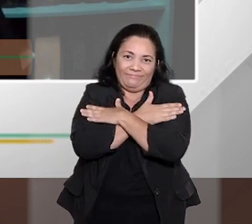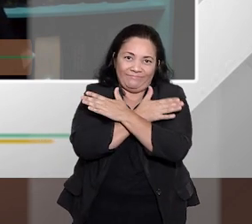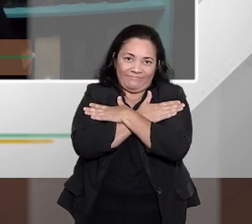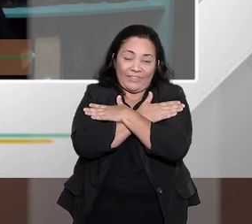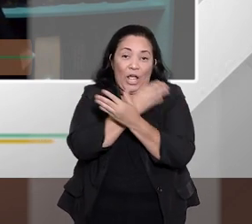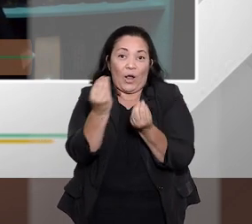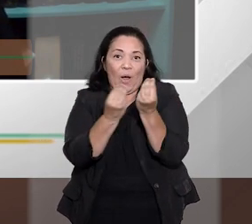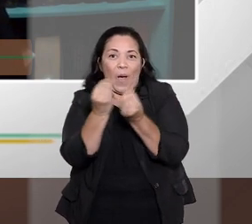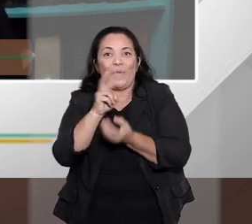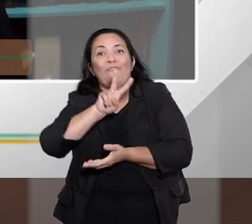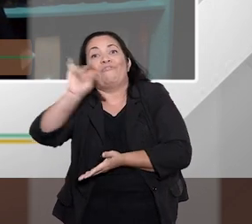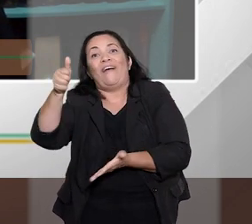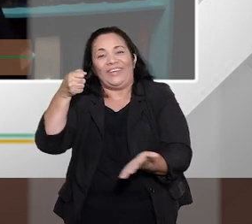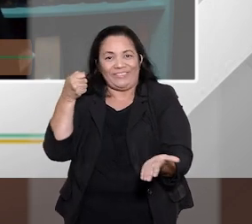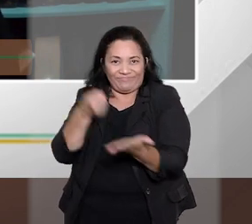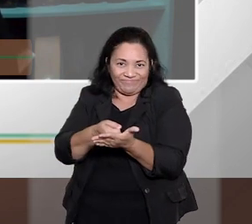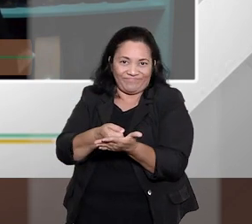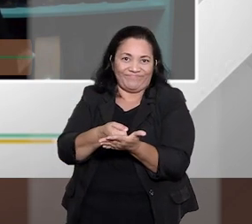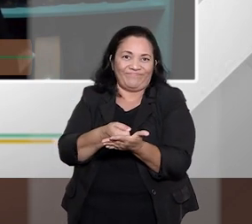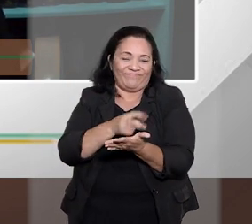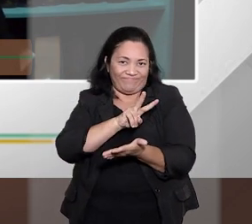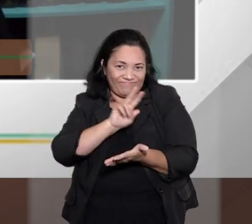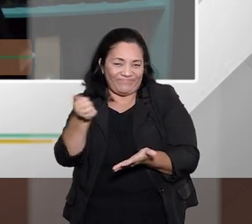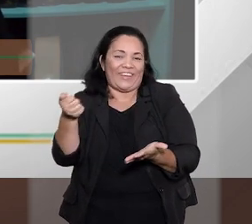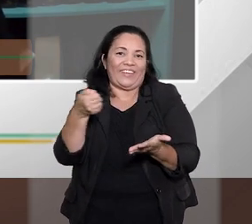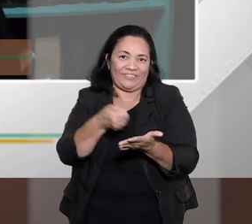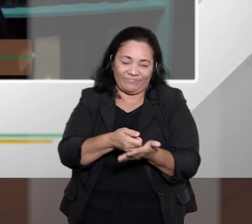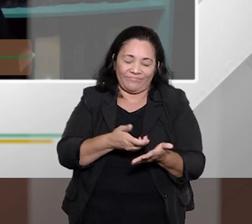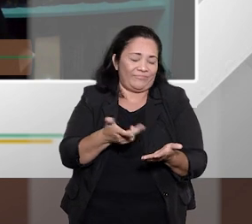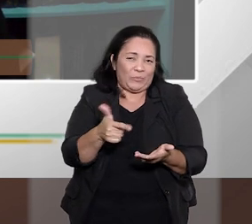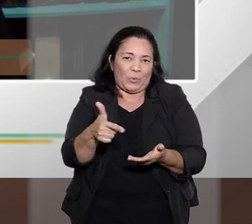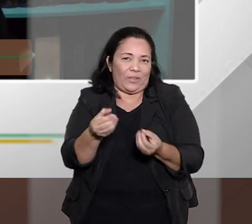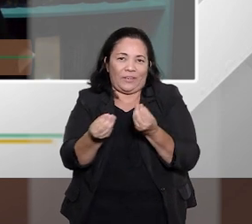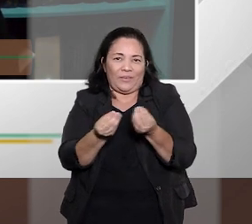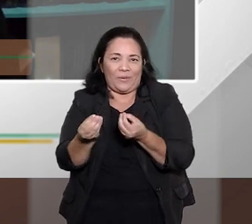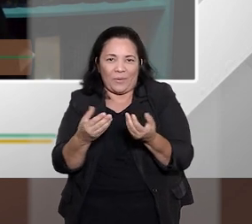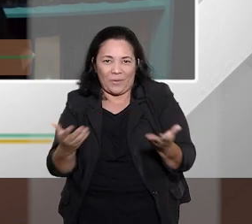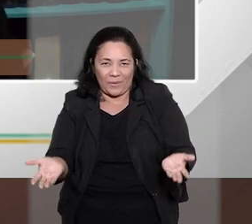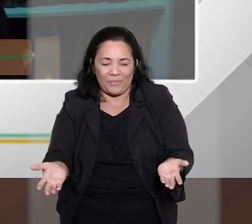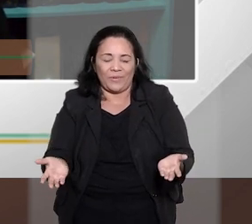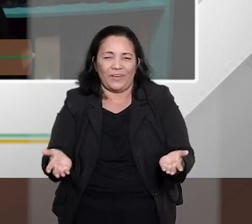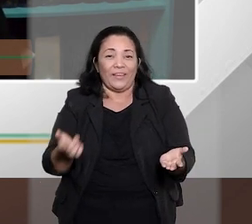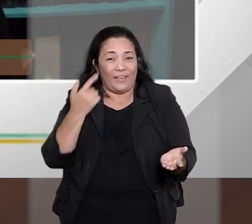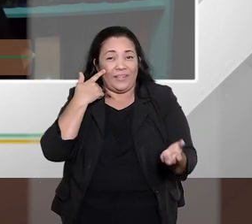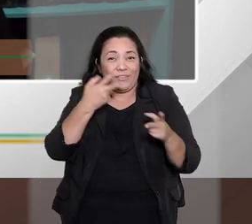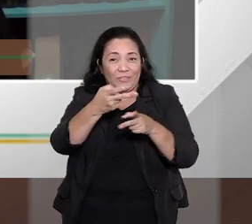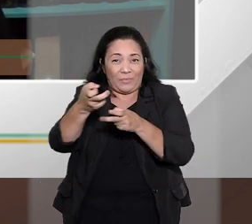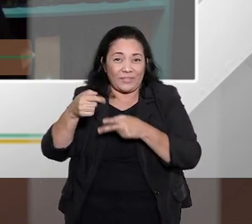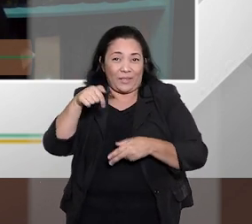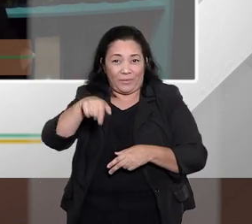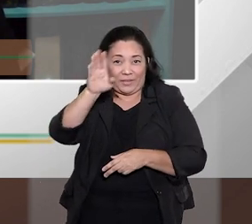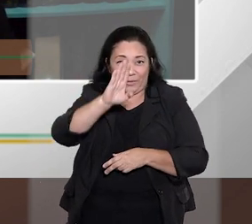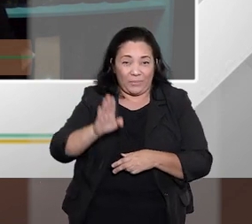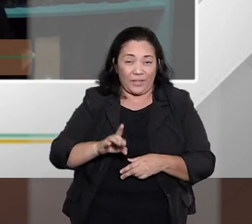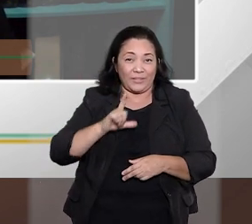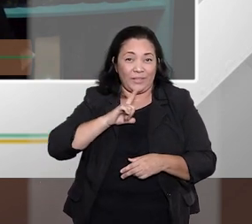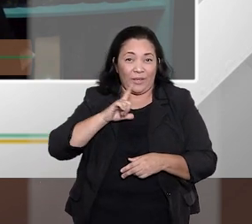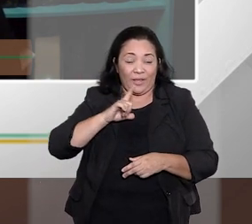solucionando isso, mas vivemos aí anos e anos de crescimento do desemprego.